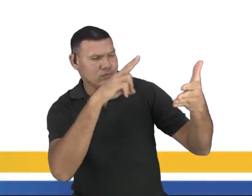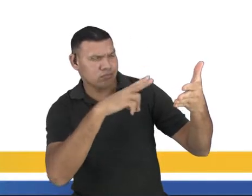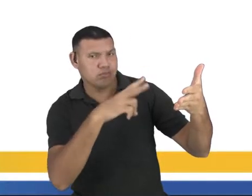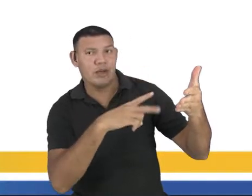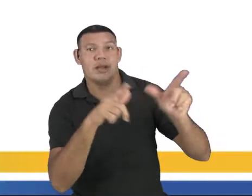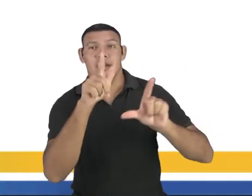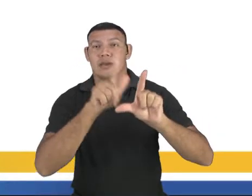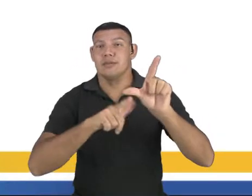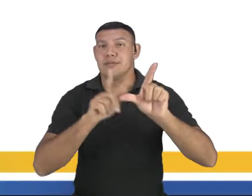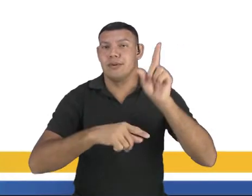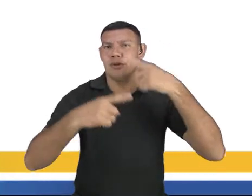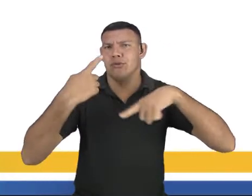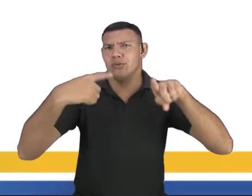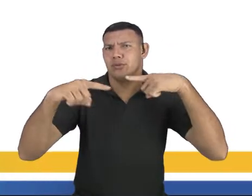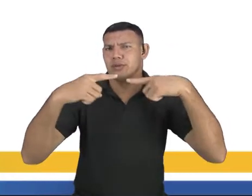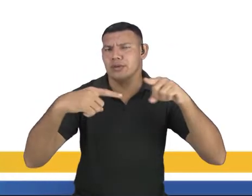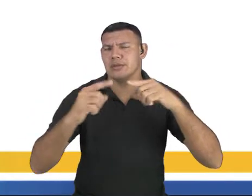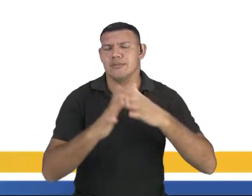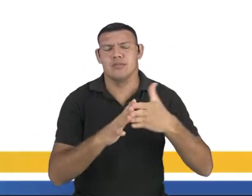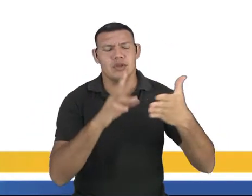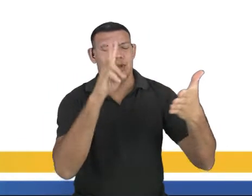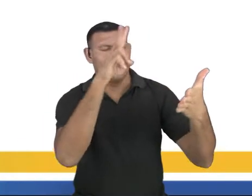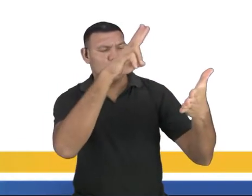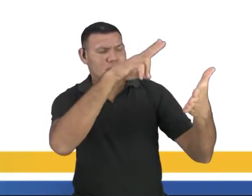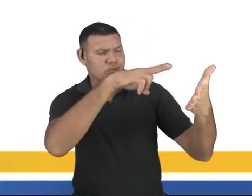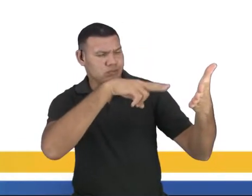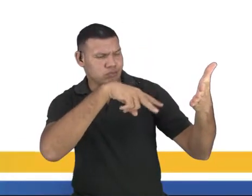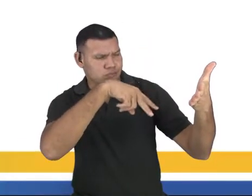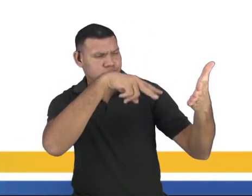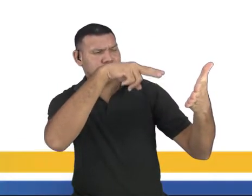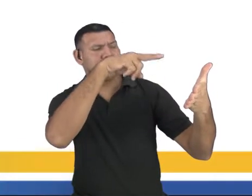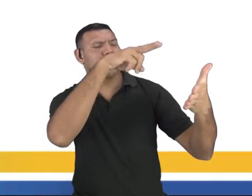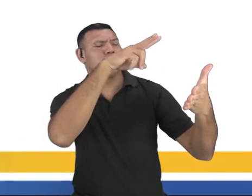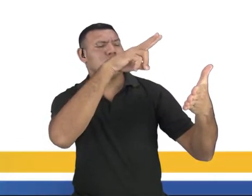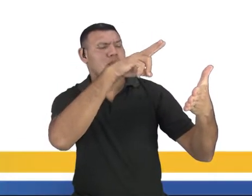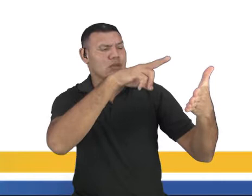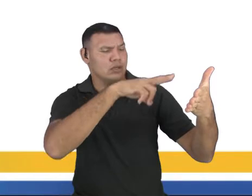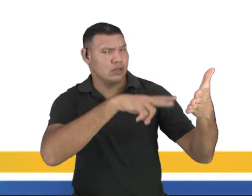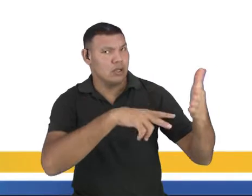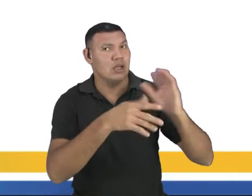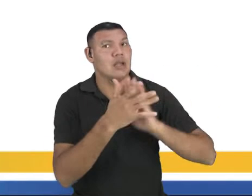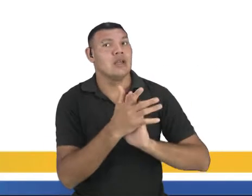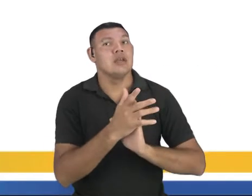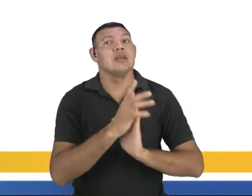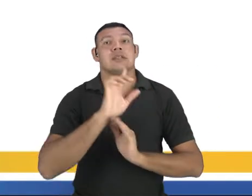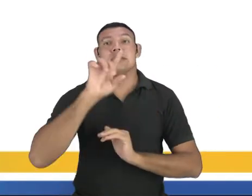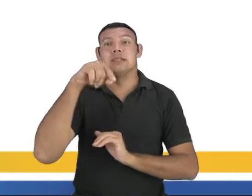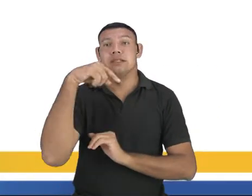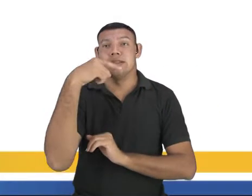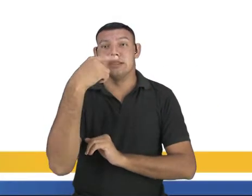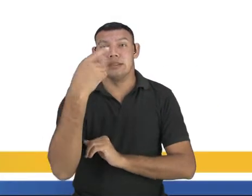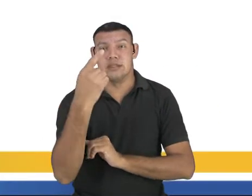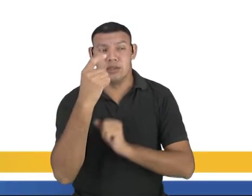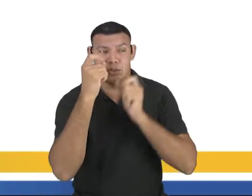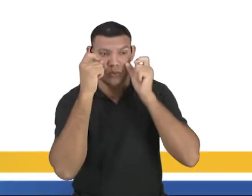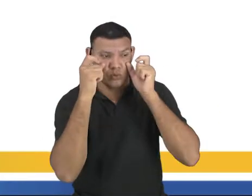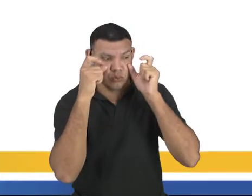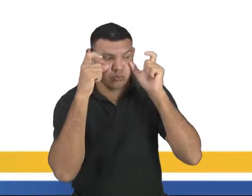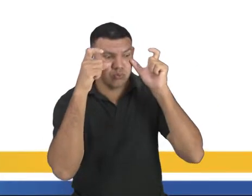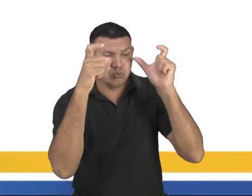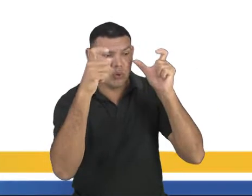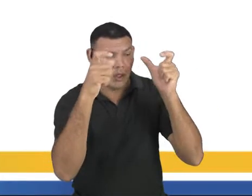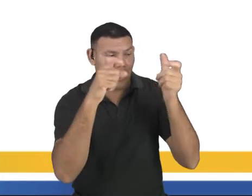letra da música, você faz uma leitura normal, tá? Uma leitura padrão e presta atenção